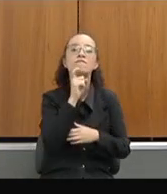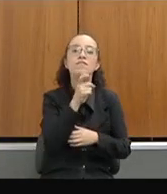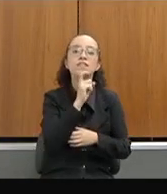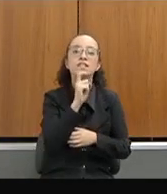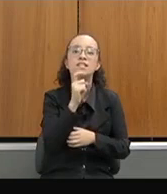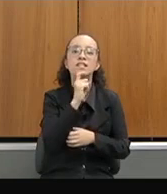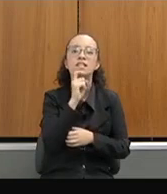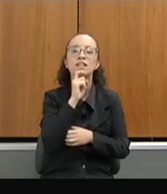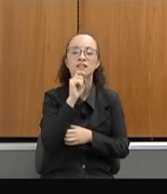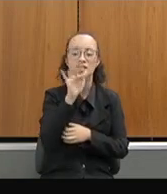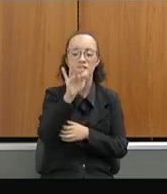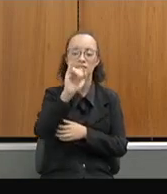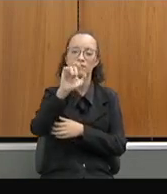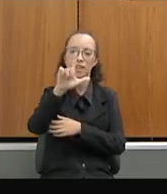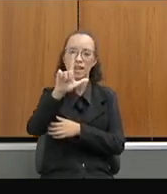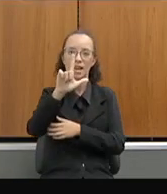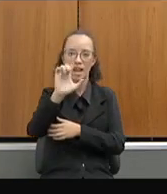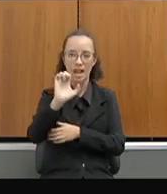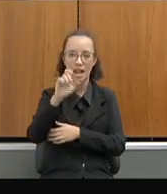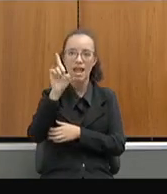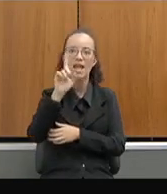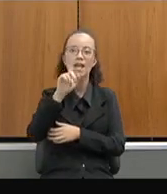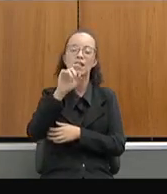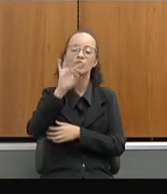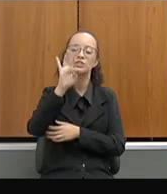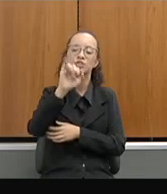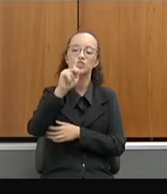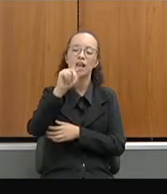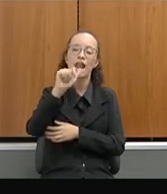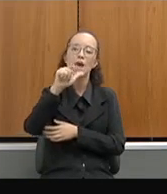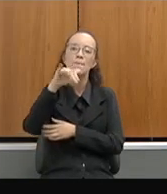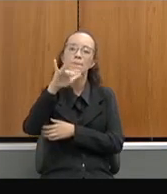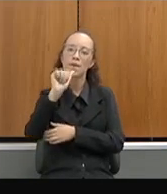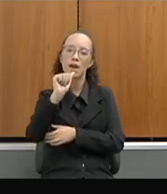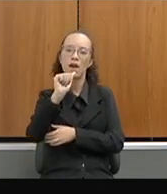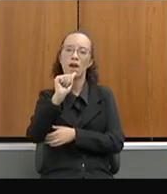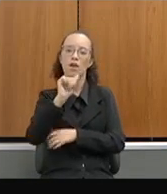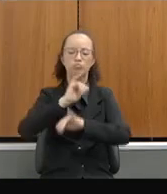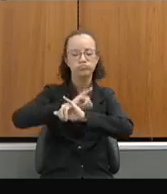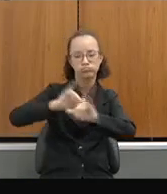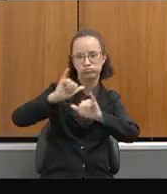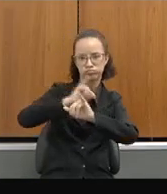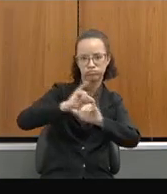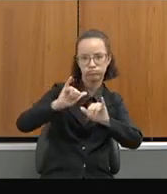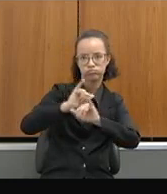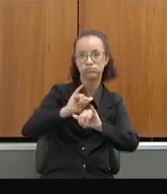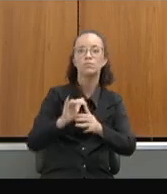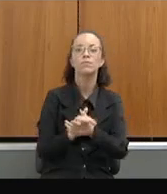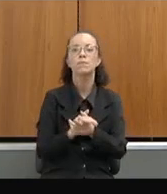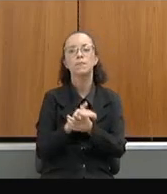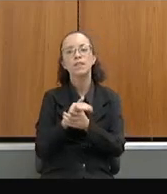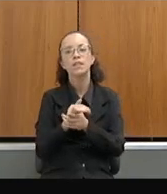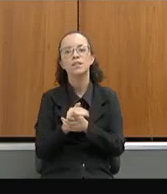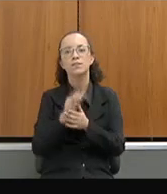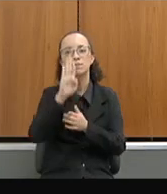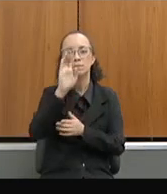tilápia, eu vou fazer propaganda da marca, mas não vou, mas não é isso, estou ganhando três nomes, você lisa. Bem Brasil,